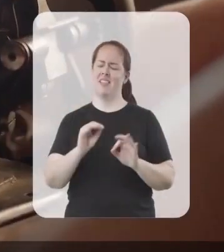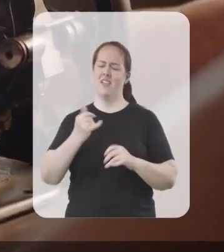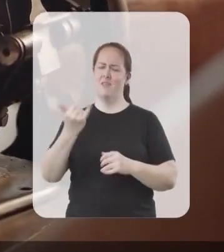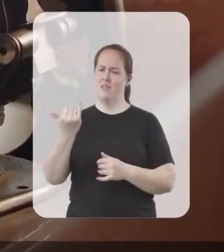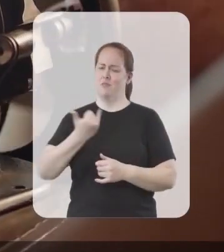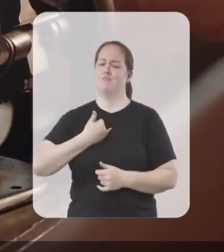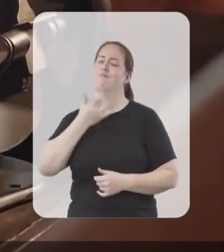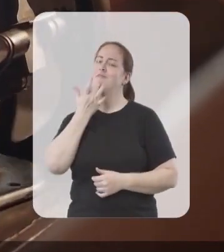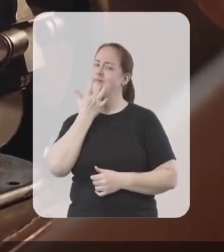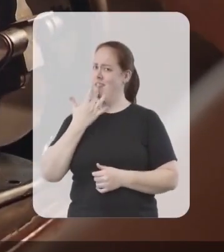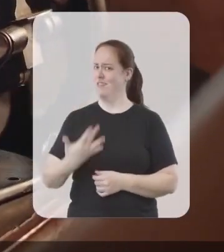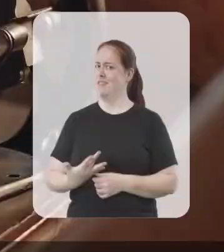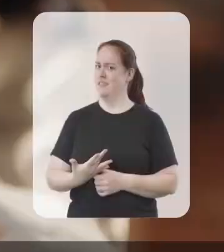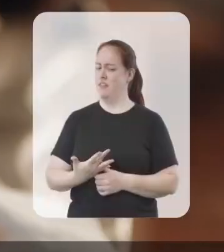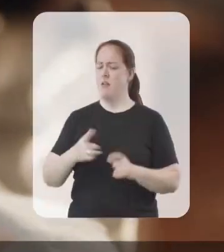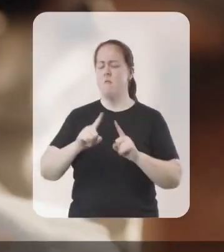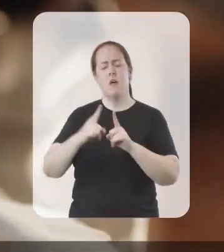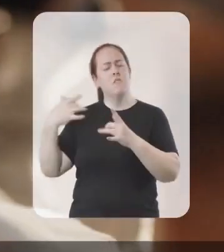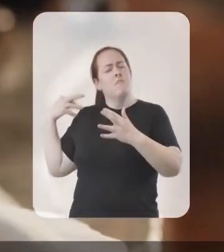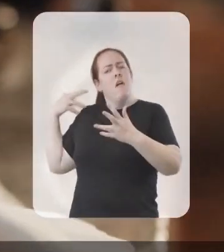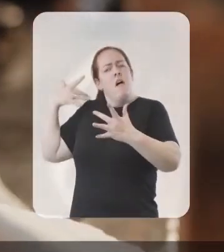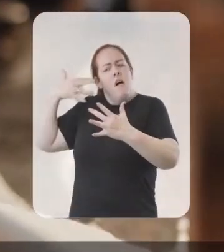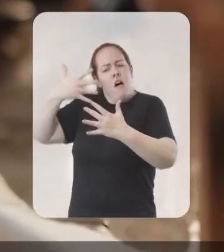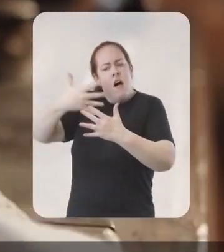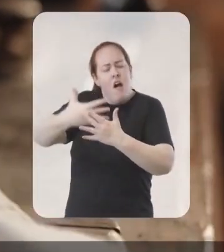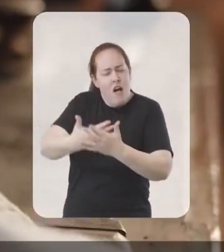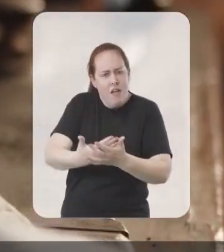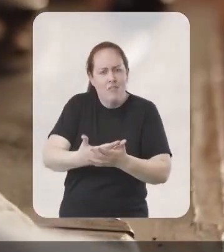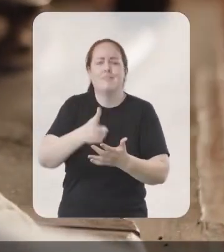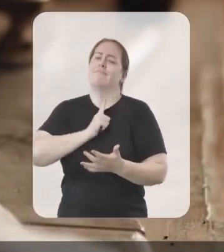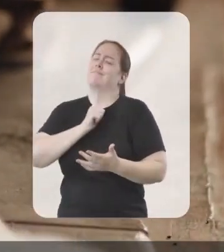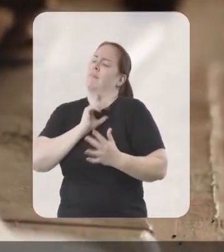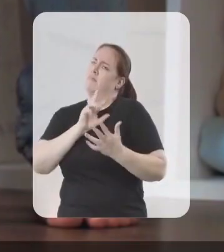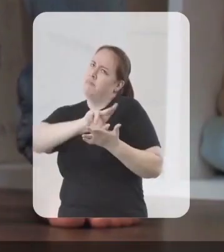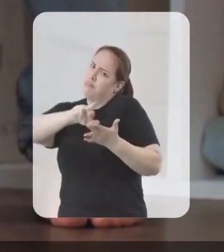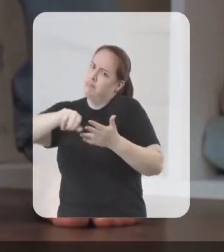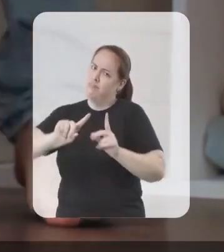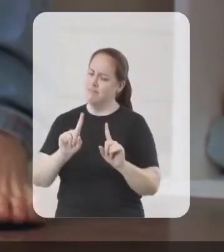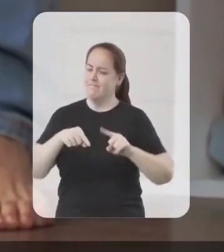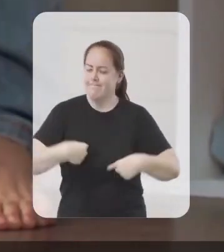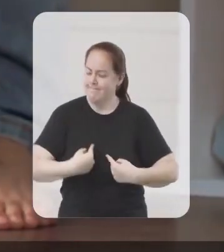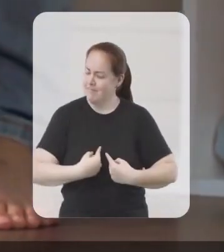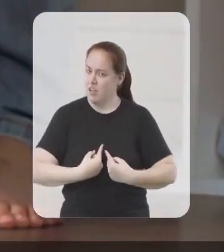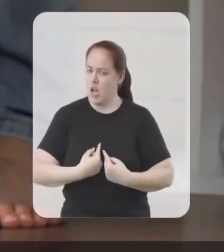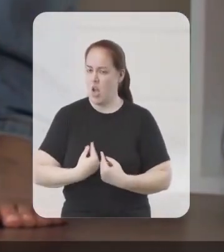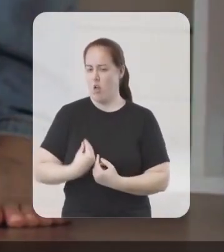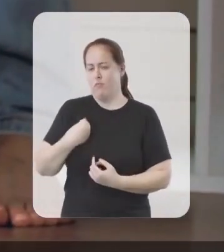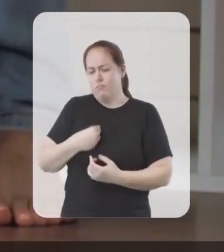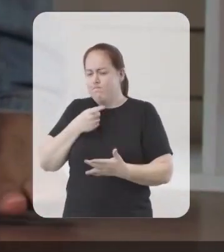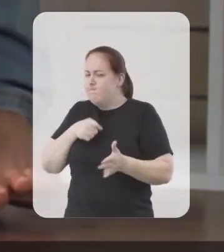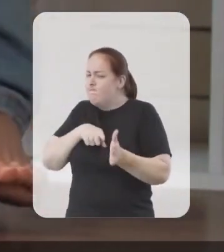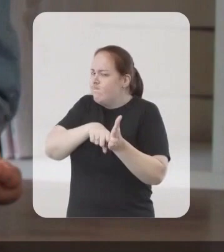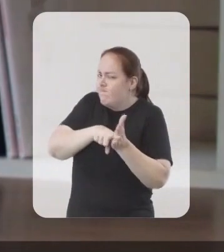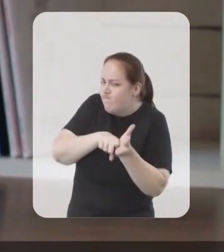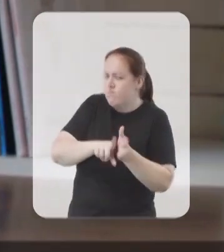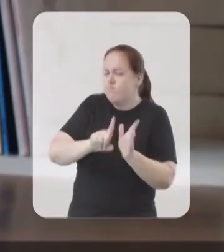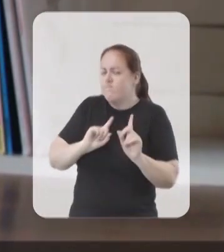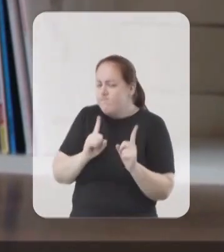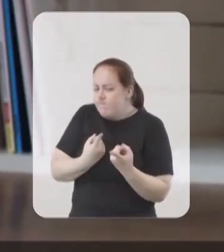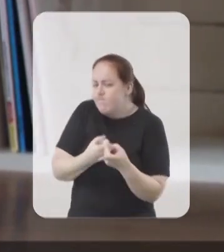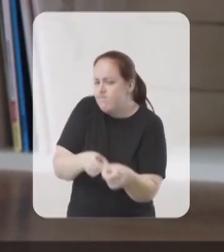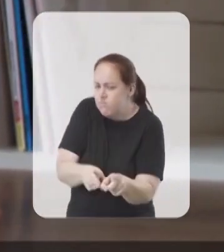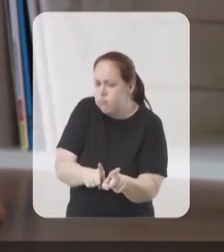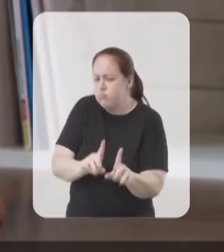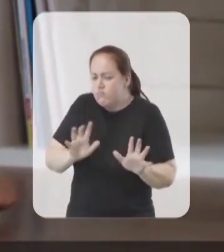seria fácil, mas minha história é feita de desafios. A vida instiga, provoca,